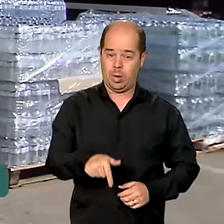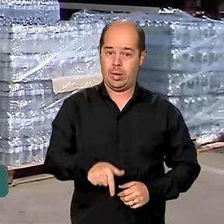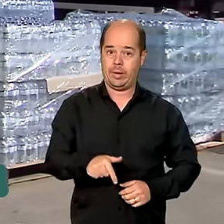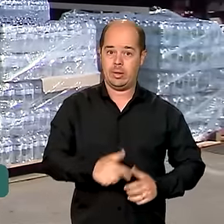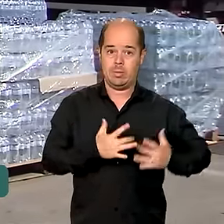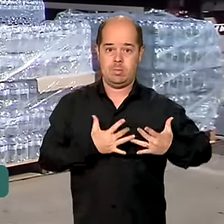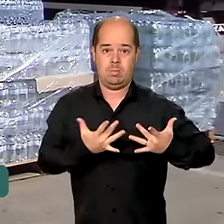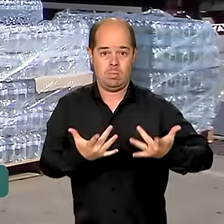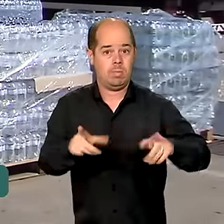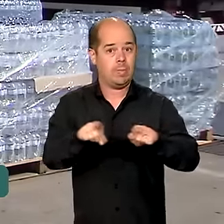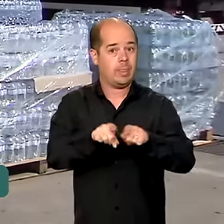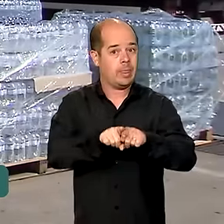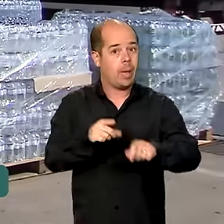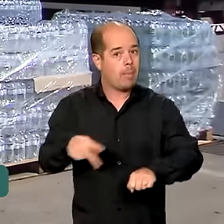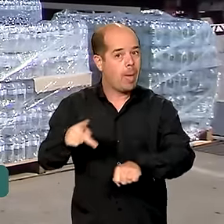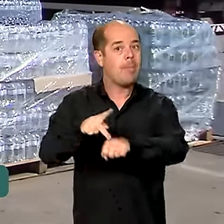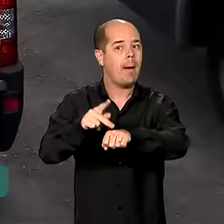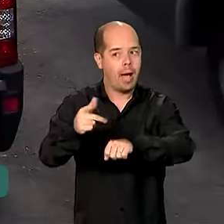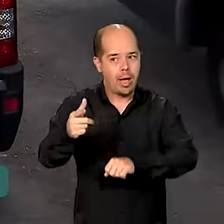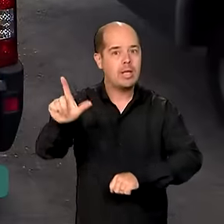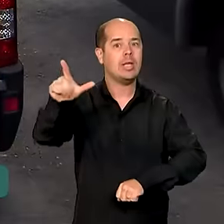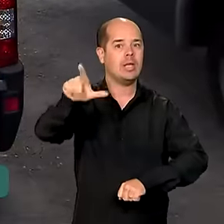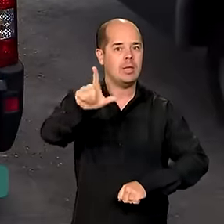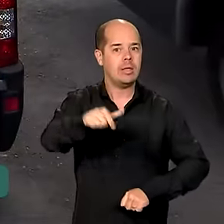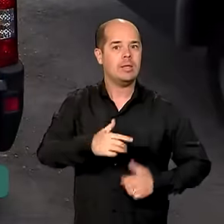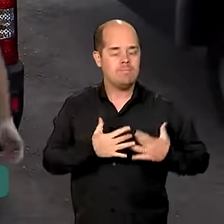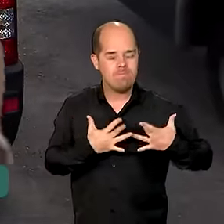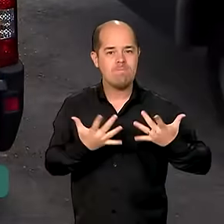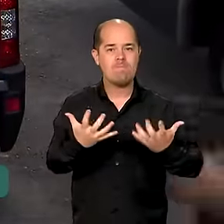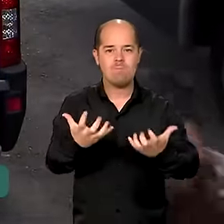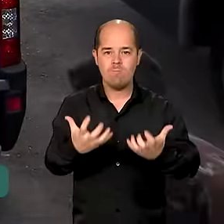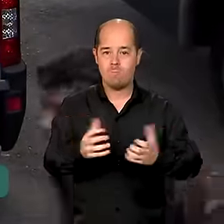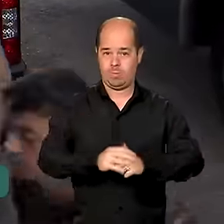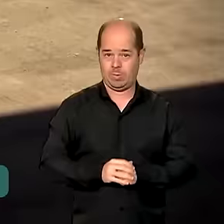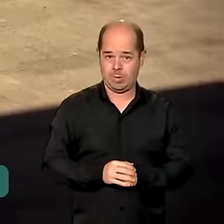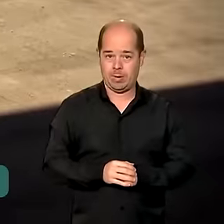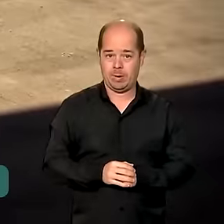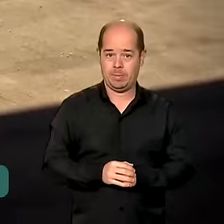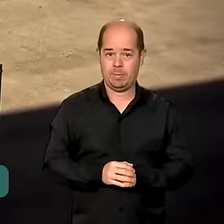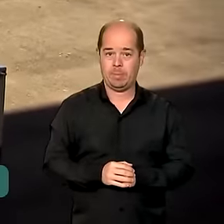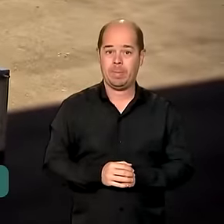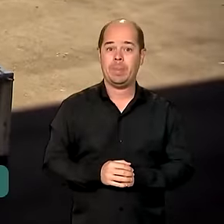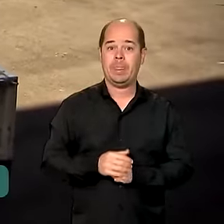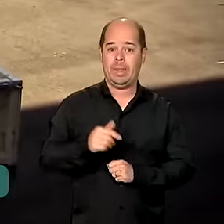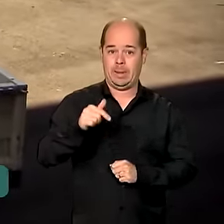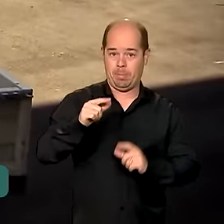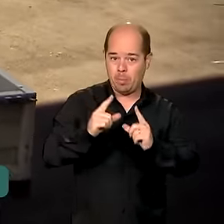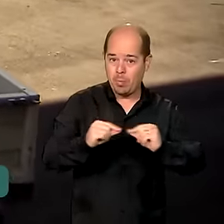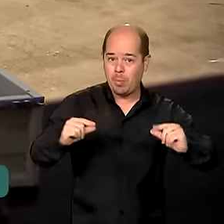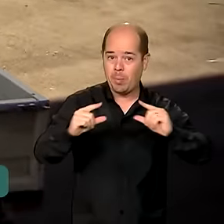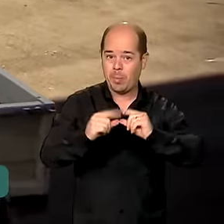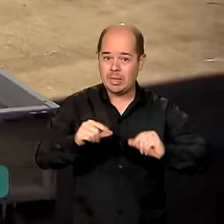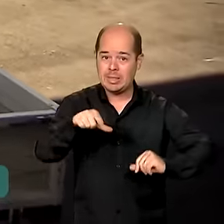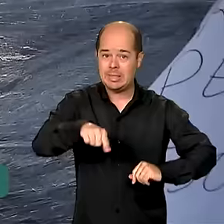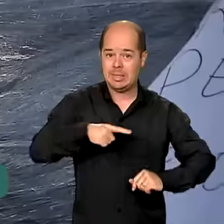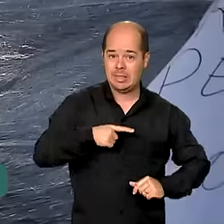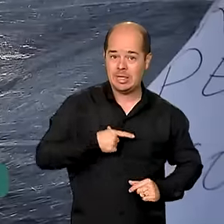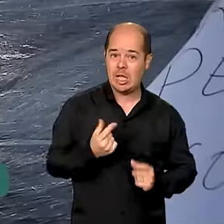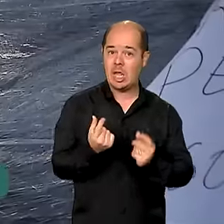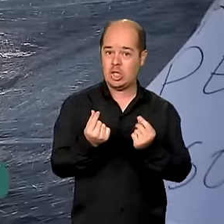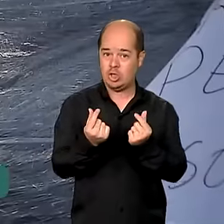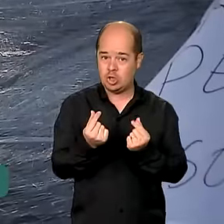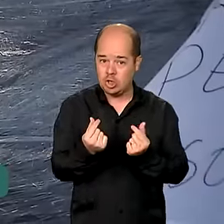força-tarefa multifuncional. Na esplanada dos ministérios, as verbas estão sendo liberadas